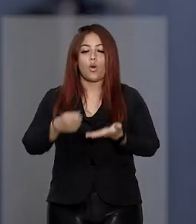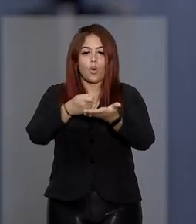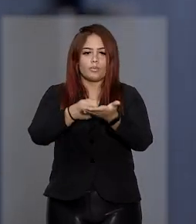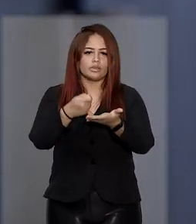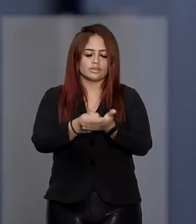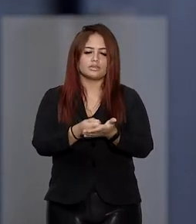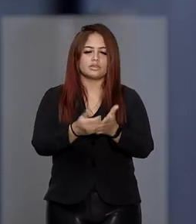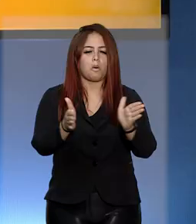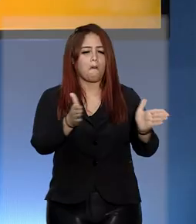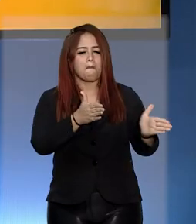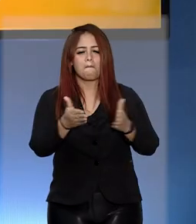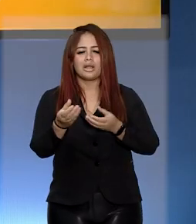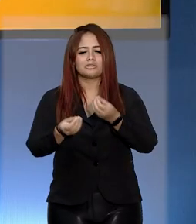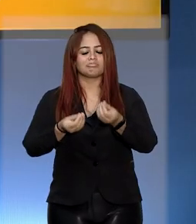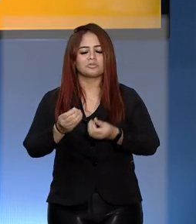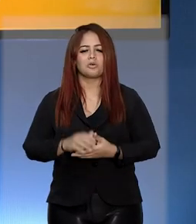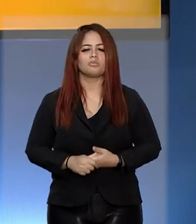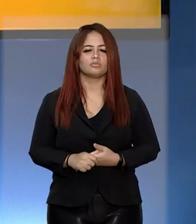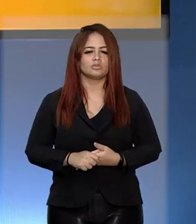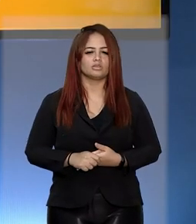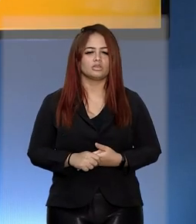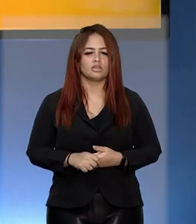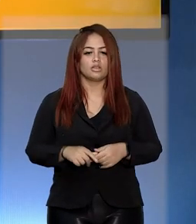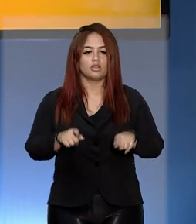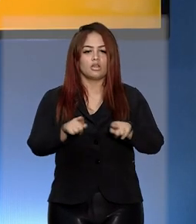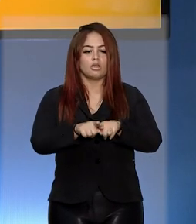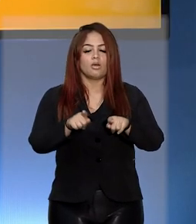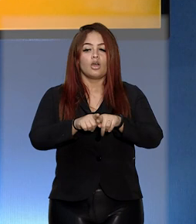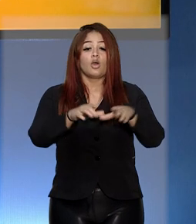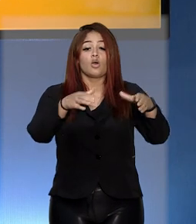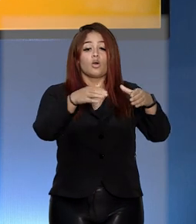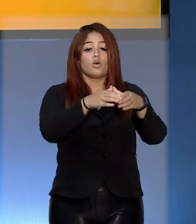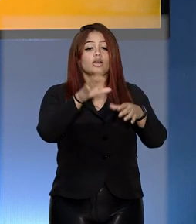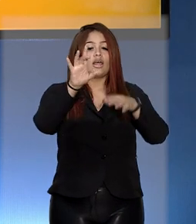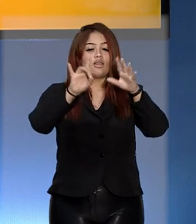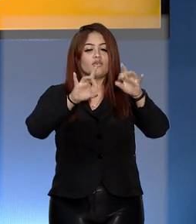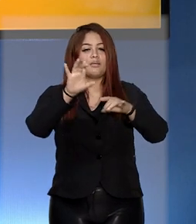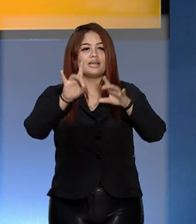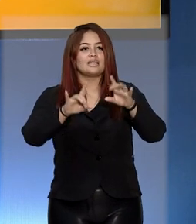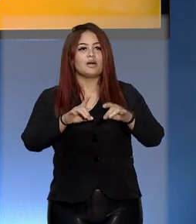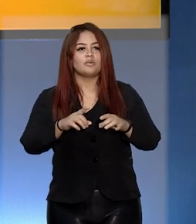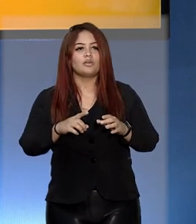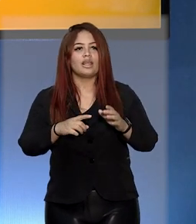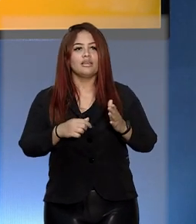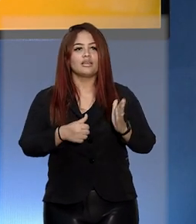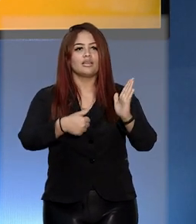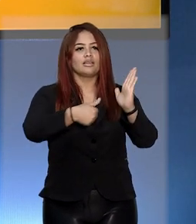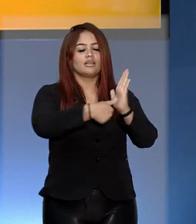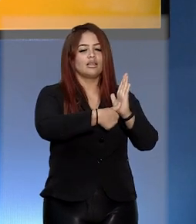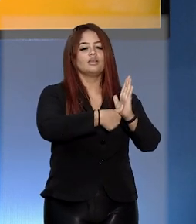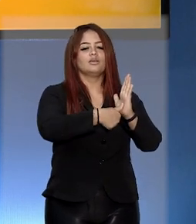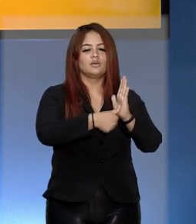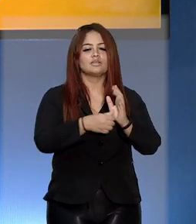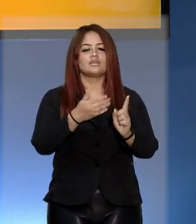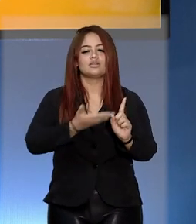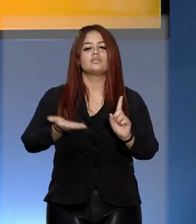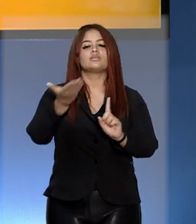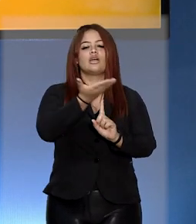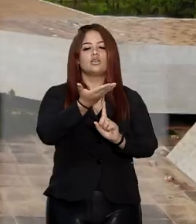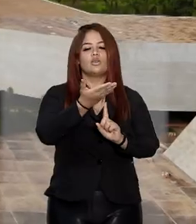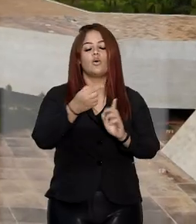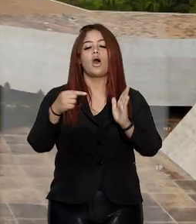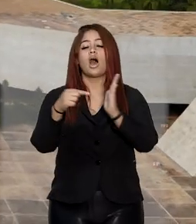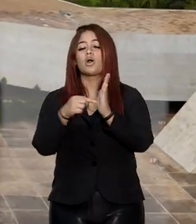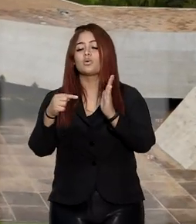insuficiente. E a Corte Especial recebeu denúncia contra desembargador acusado de favorecer empresas de ônibus.